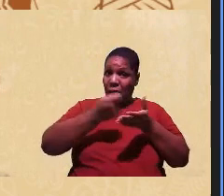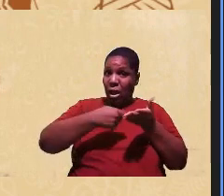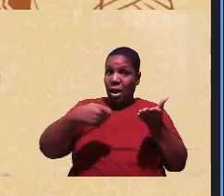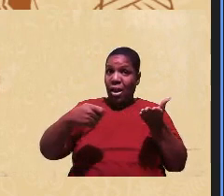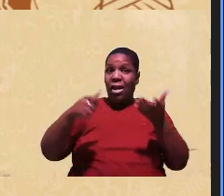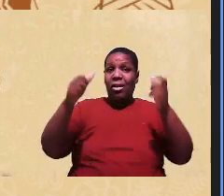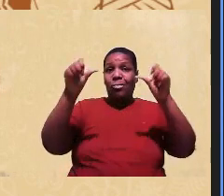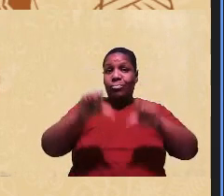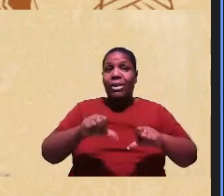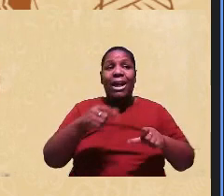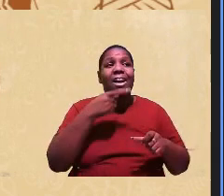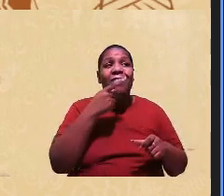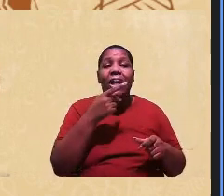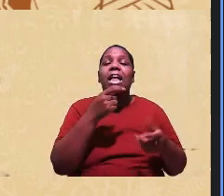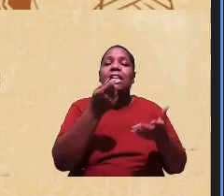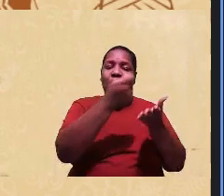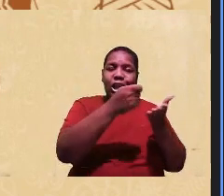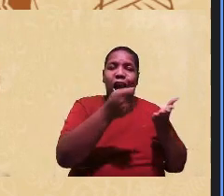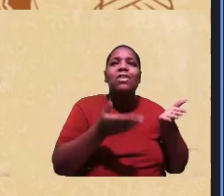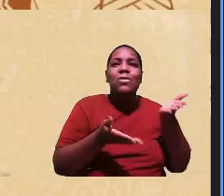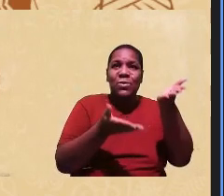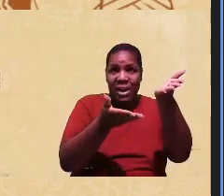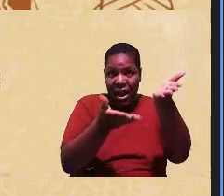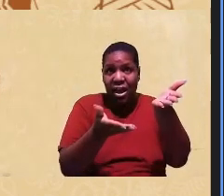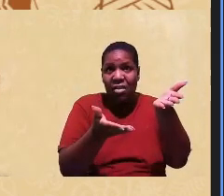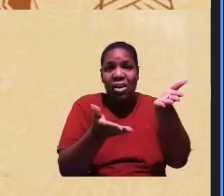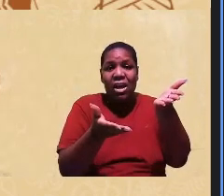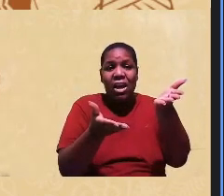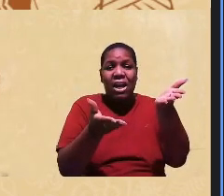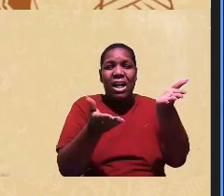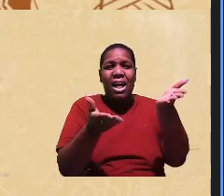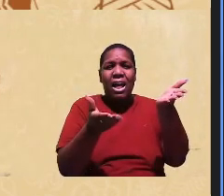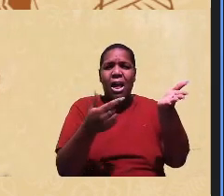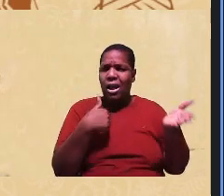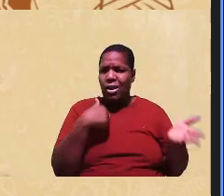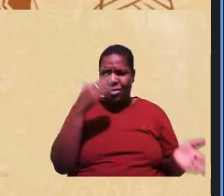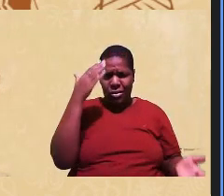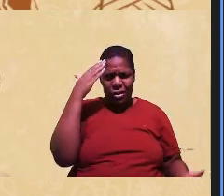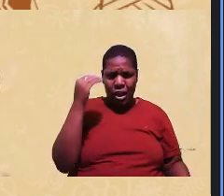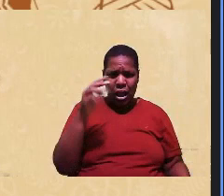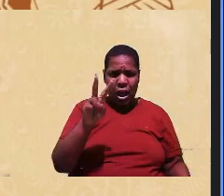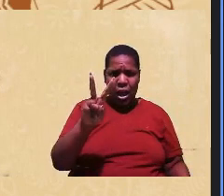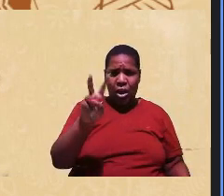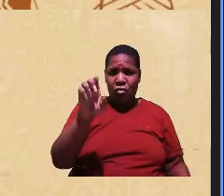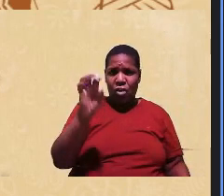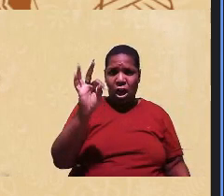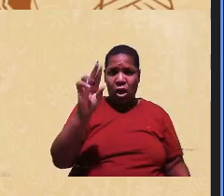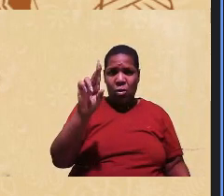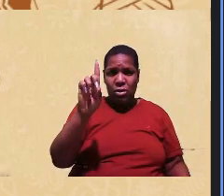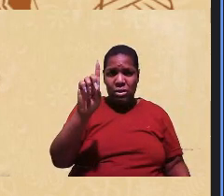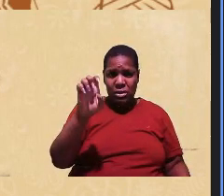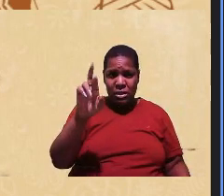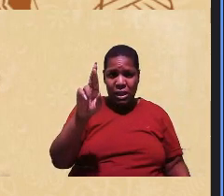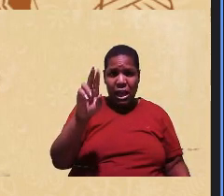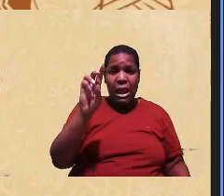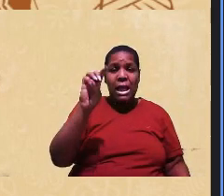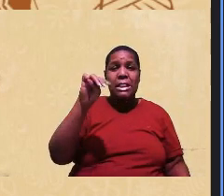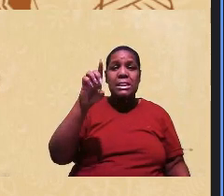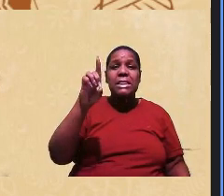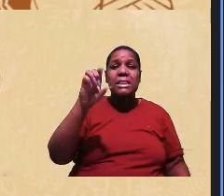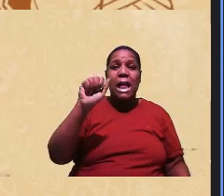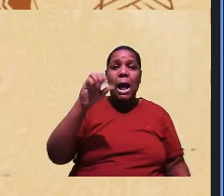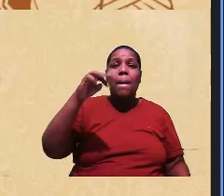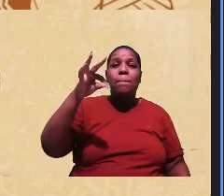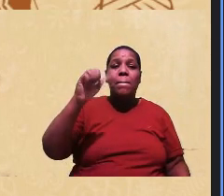quando se tem essas produções gente eu vim saber que Walter da Mata era baiano ou pelo menos